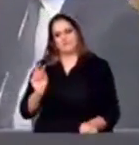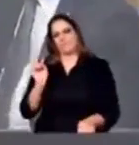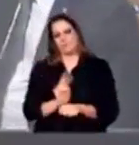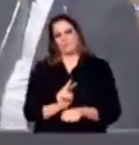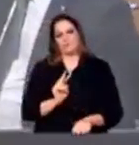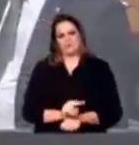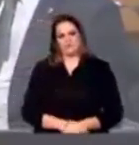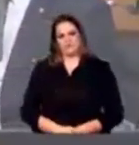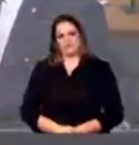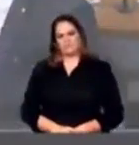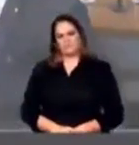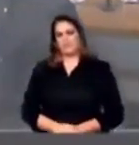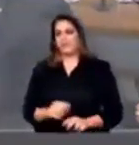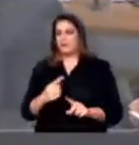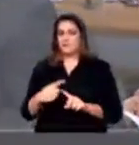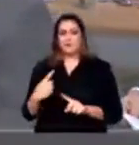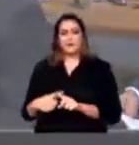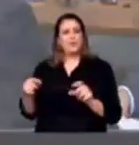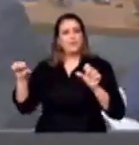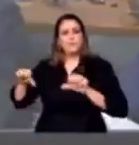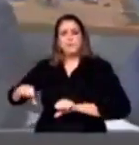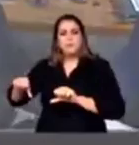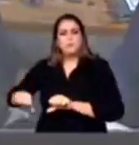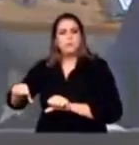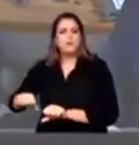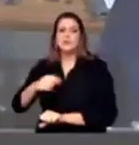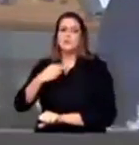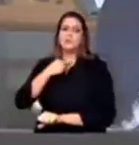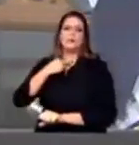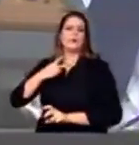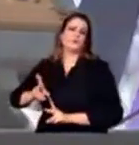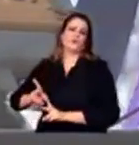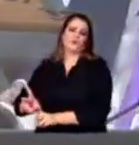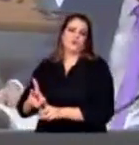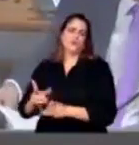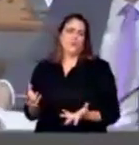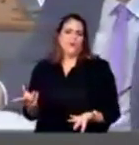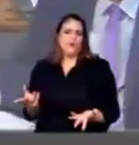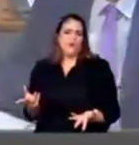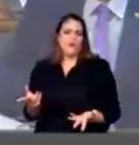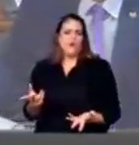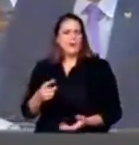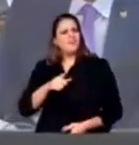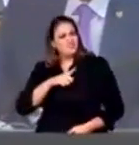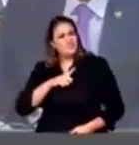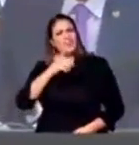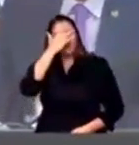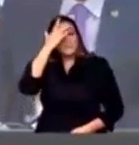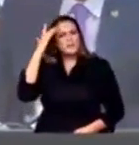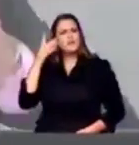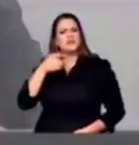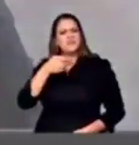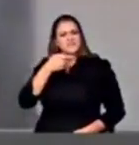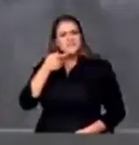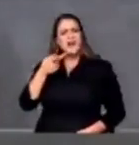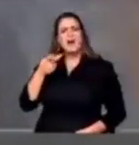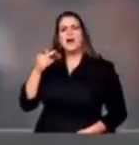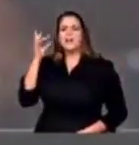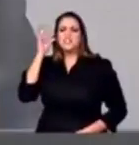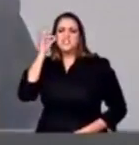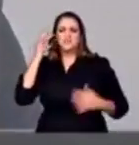hoje vivemos. Isso se destina a todos aqueles que dizem que Dilma é honesta, que Dilma não cometeu nenhum crime.